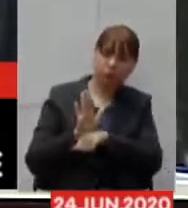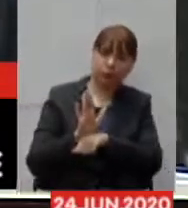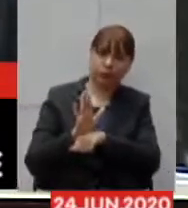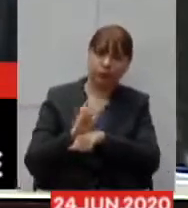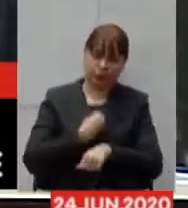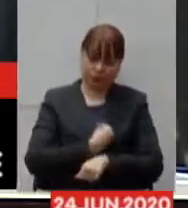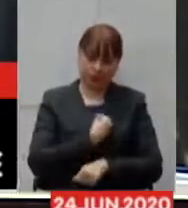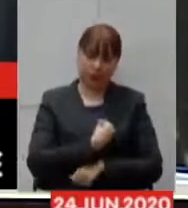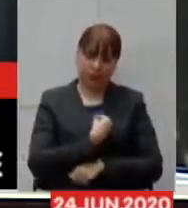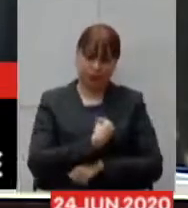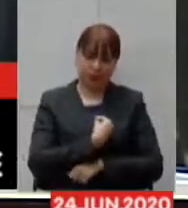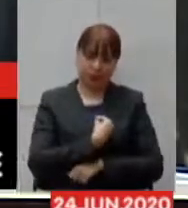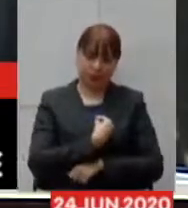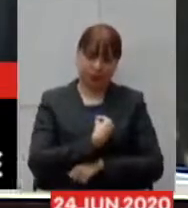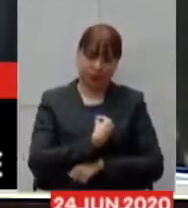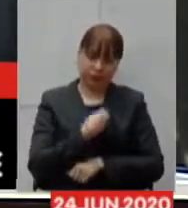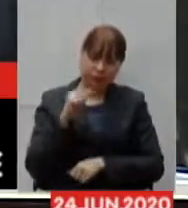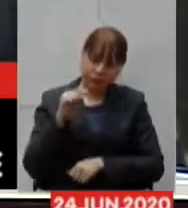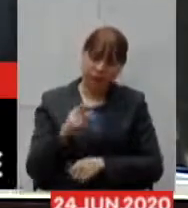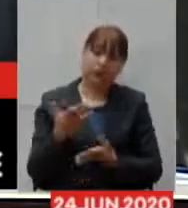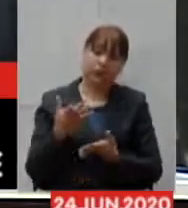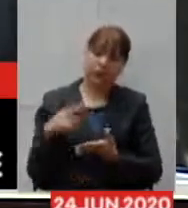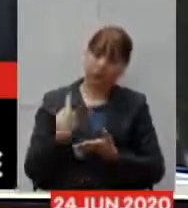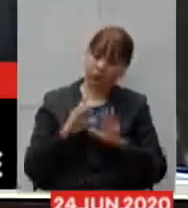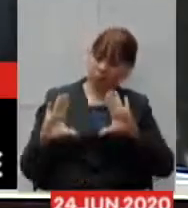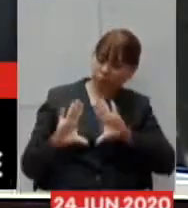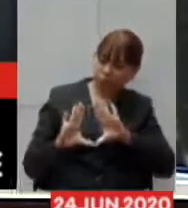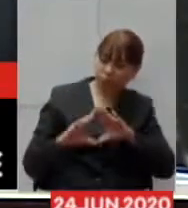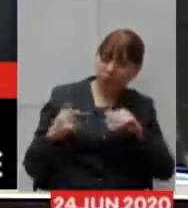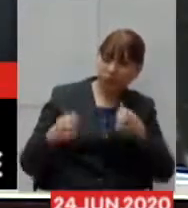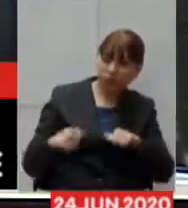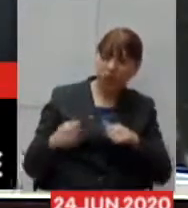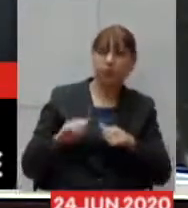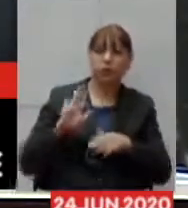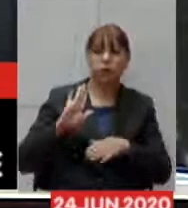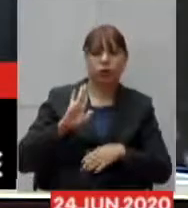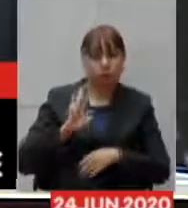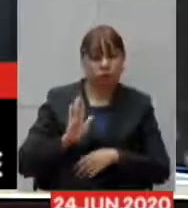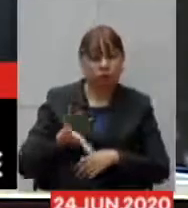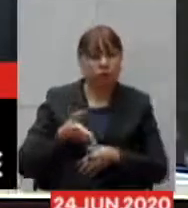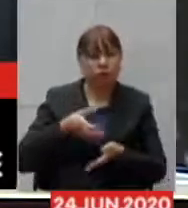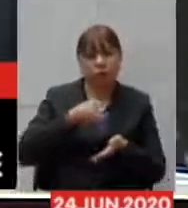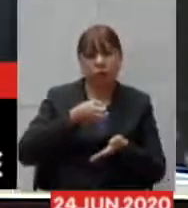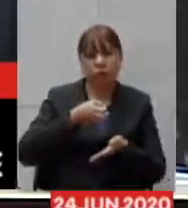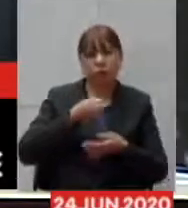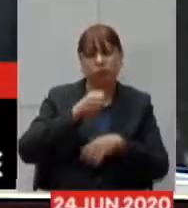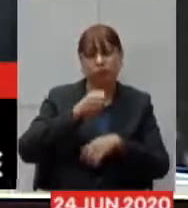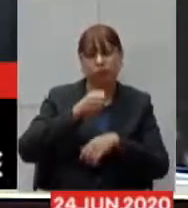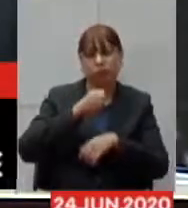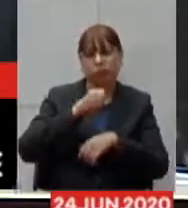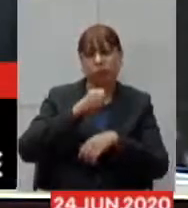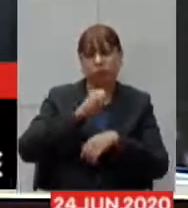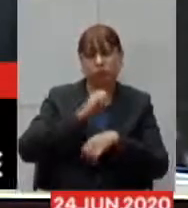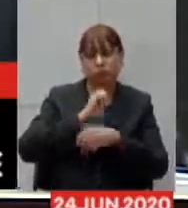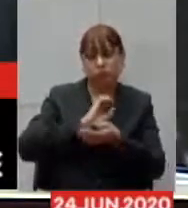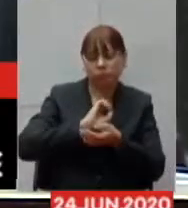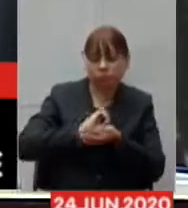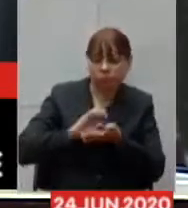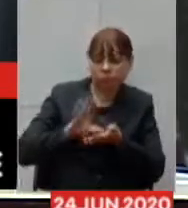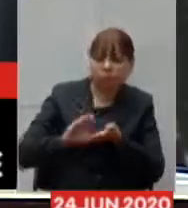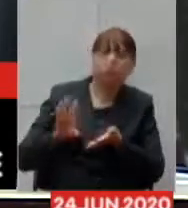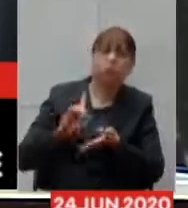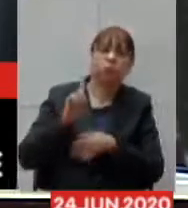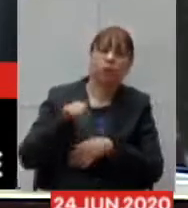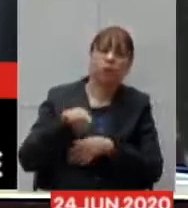participação é isso que essa casa precisa já destinamos grande parte das nossas emendas para enfrentamento da